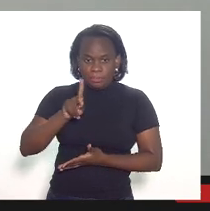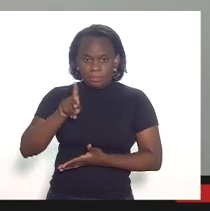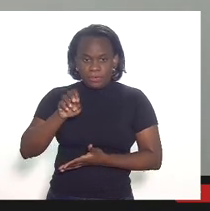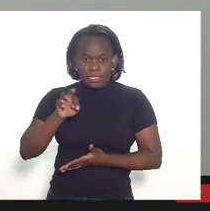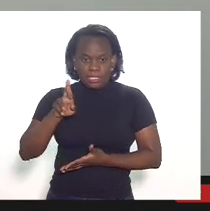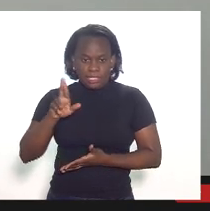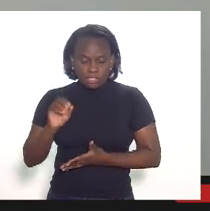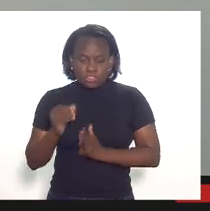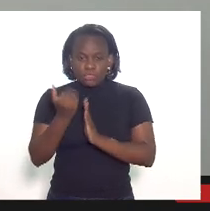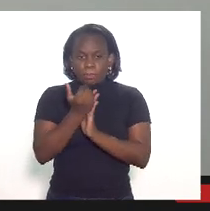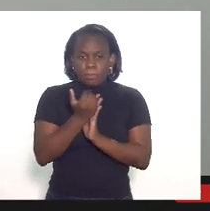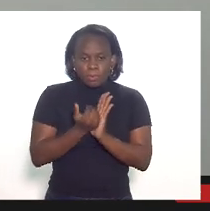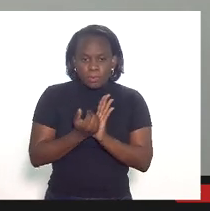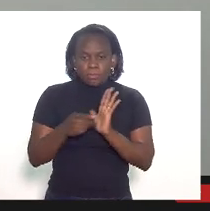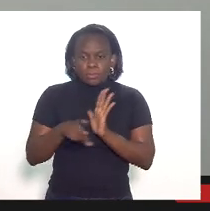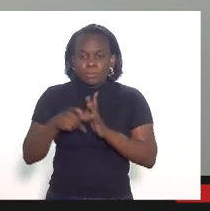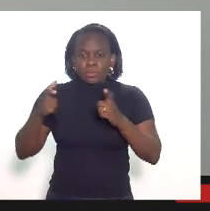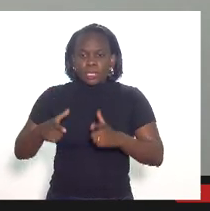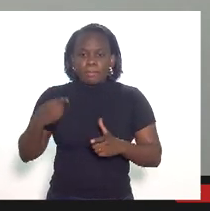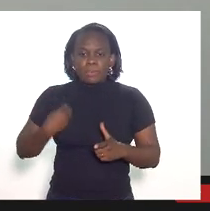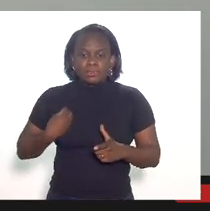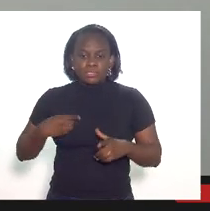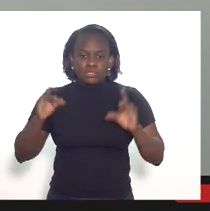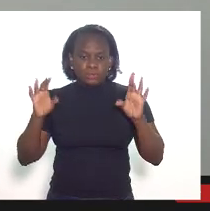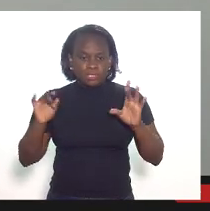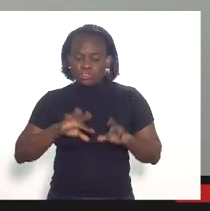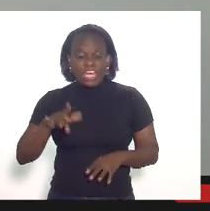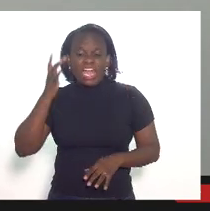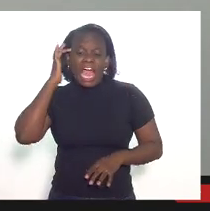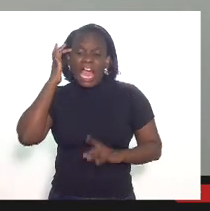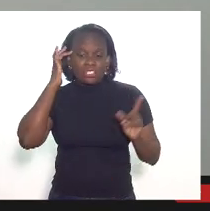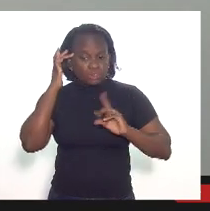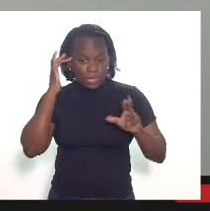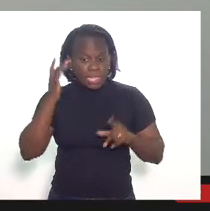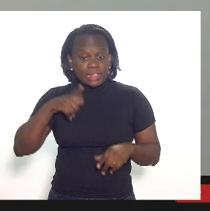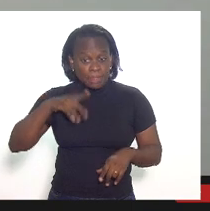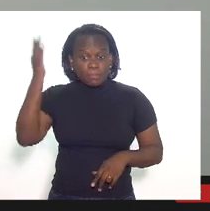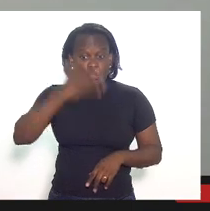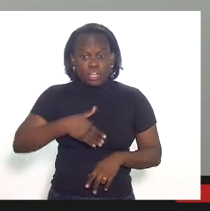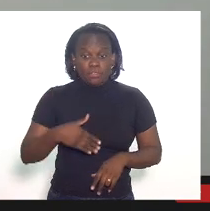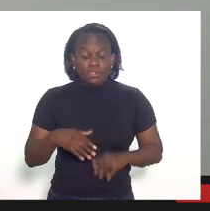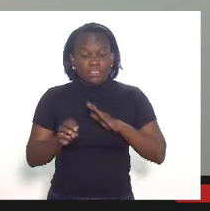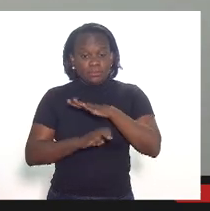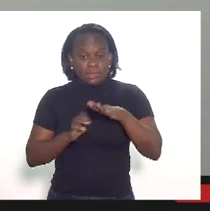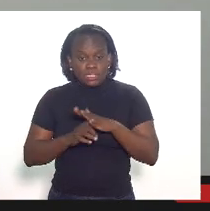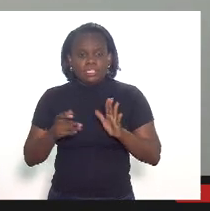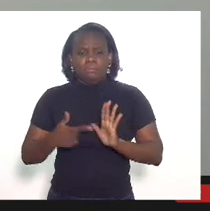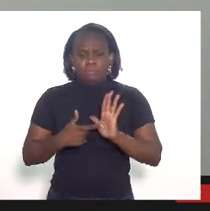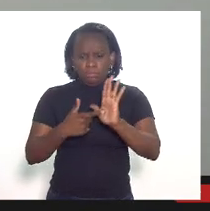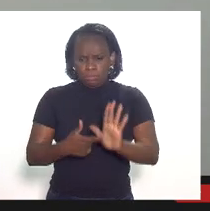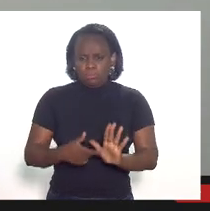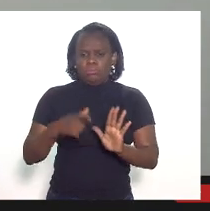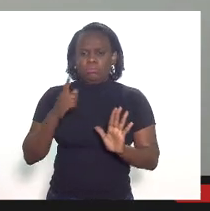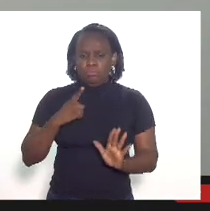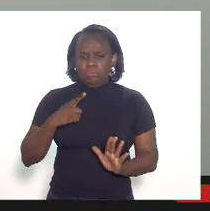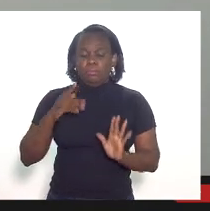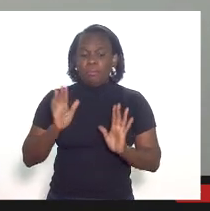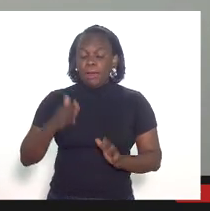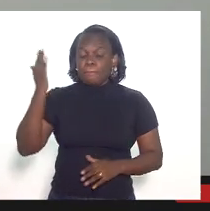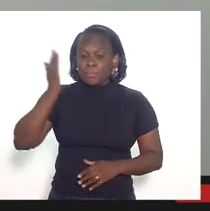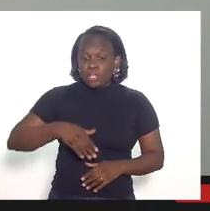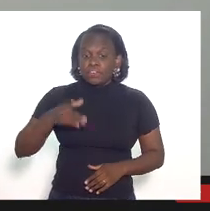e deduziram de campos com participação especial isso não é achismo nós temos prova as empresas atestaram então assim estou falando de algo que foi